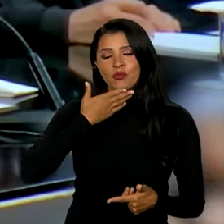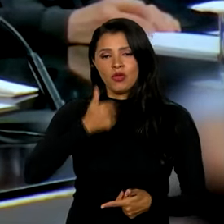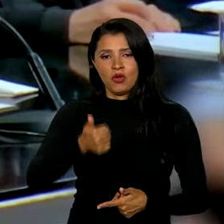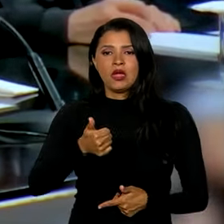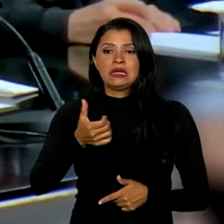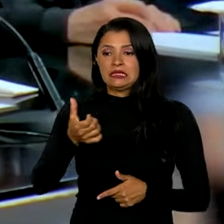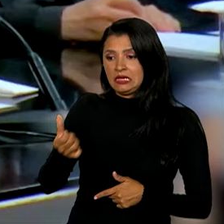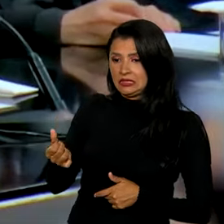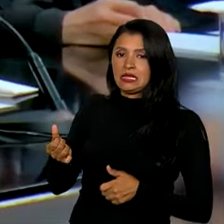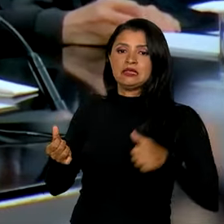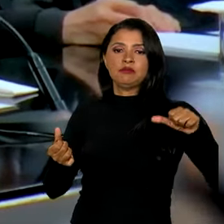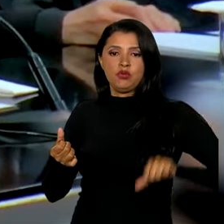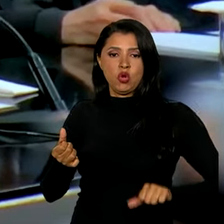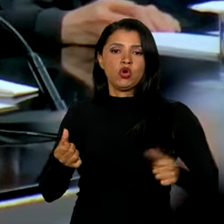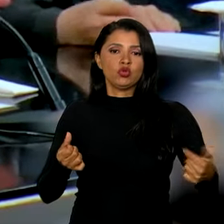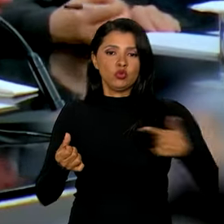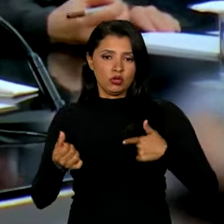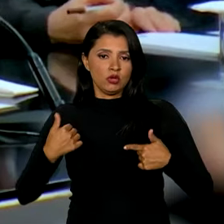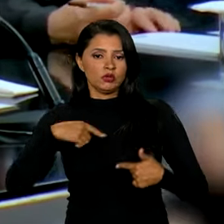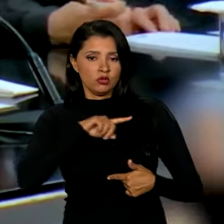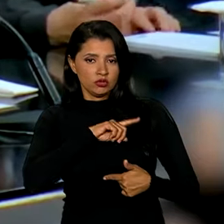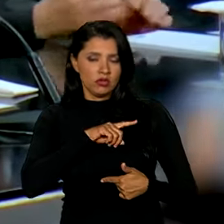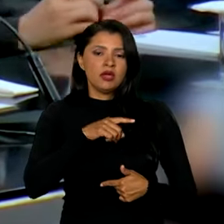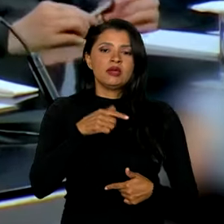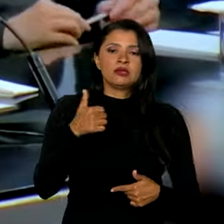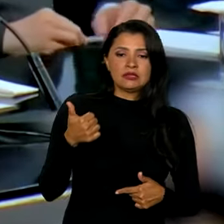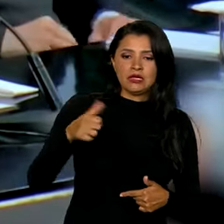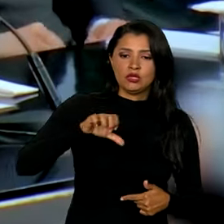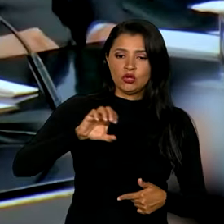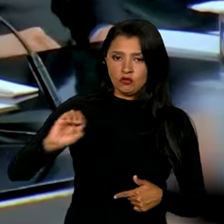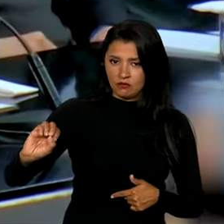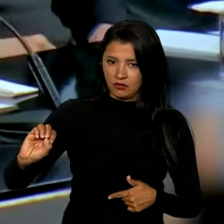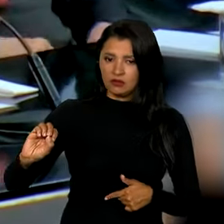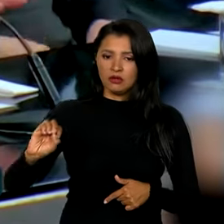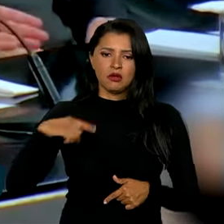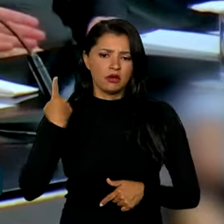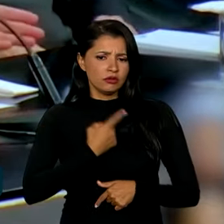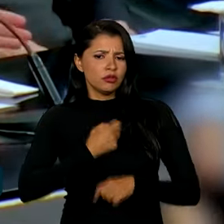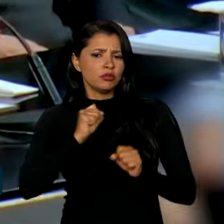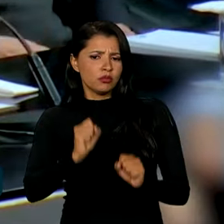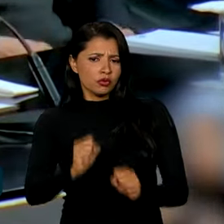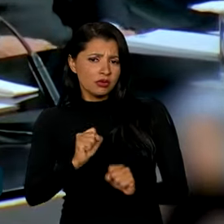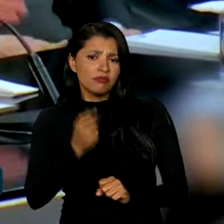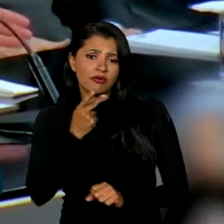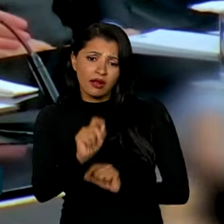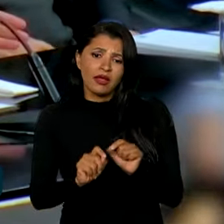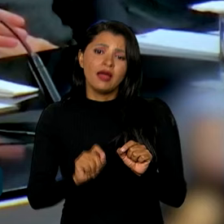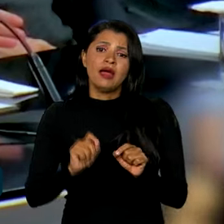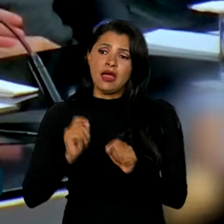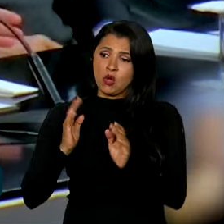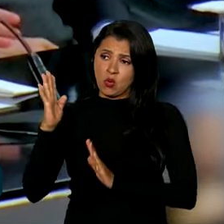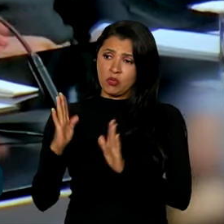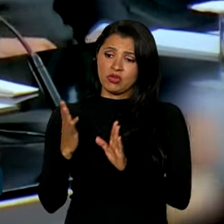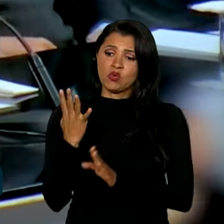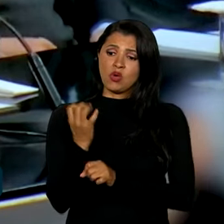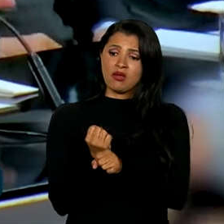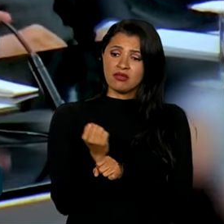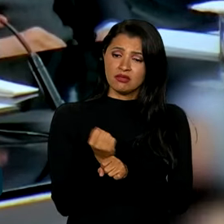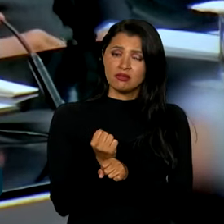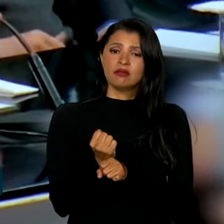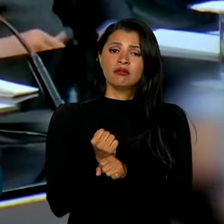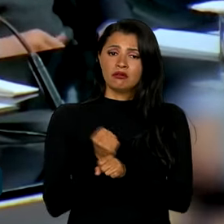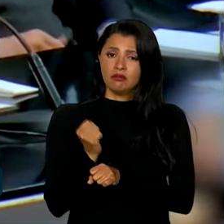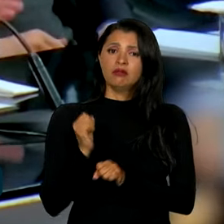seis piores do que o nosso, dos 190 avaliados. Nós podemos concluir, depois de 40 anos, 40